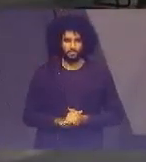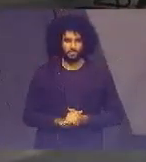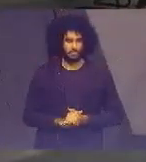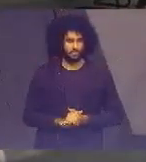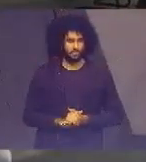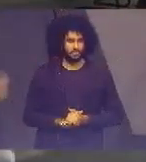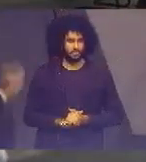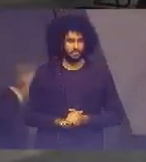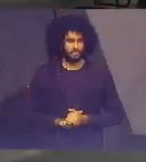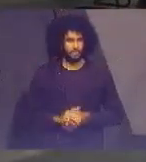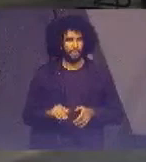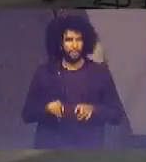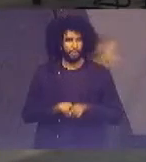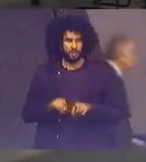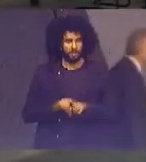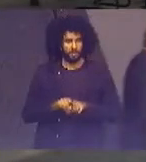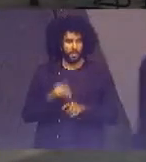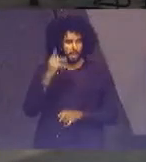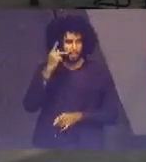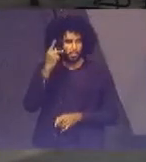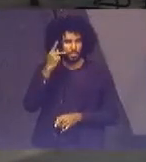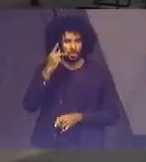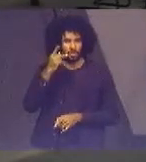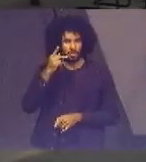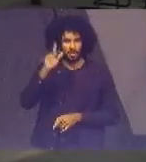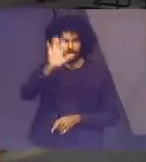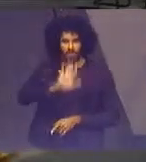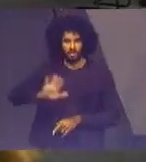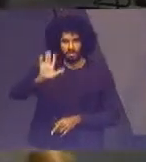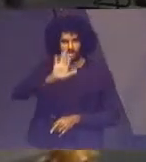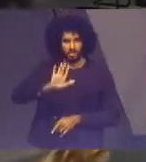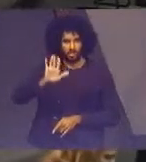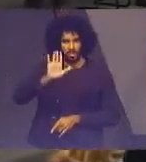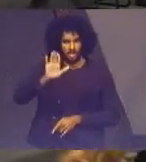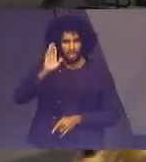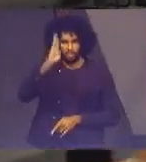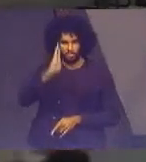A procuradora-geral da República, Raquel Elias Ferreira Dodi.